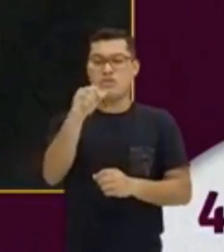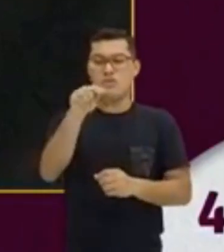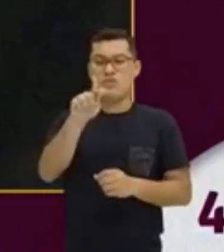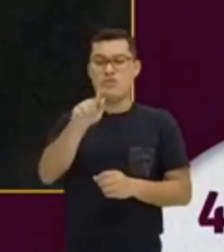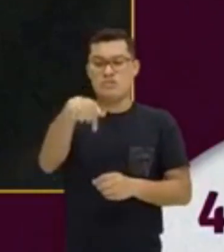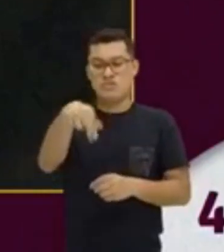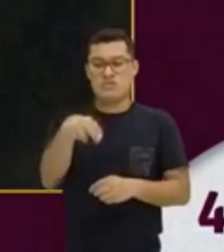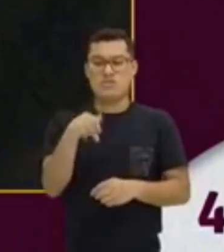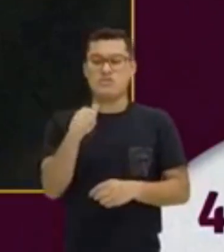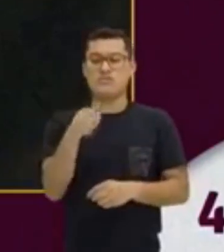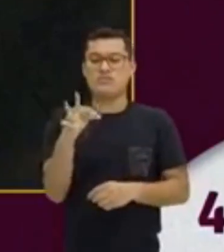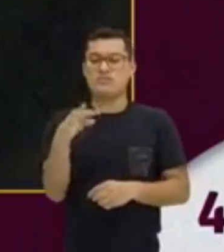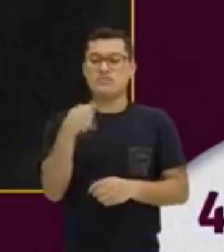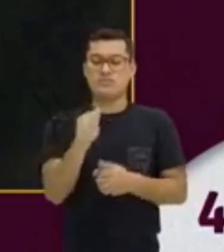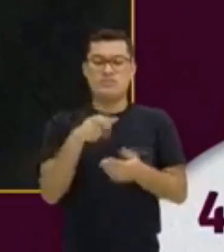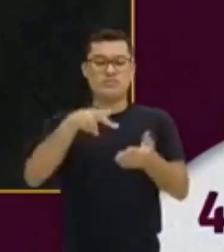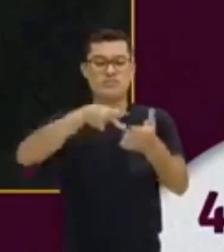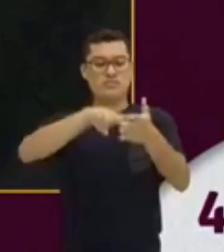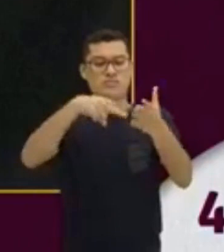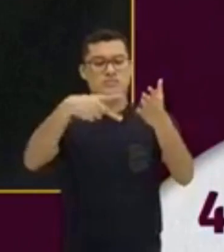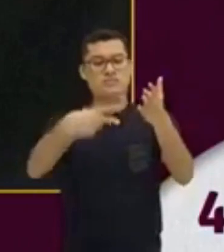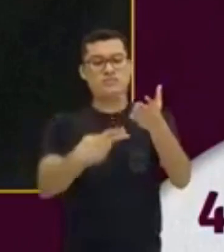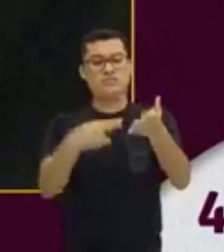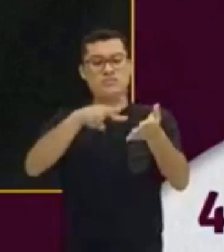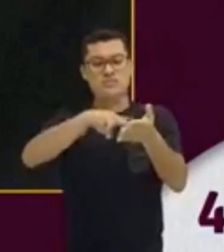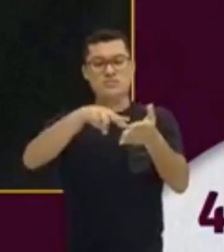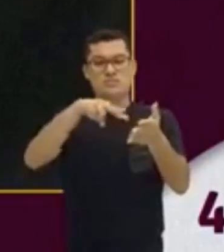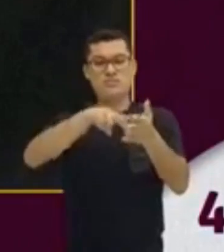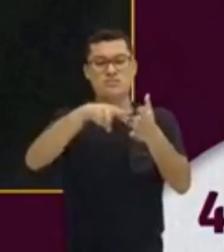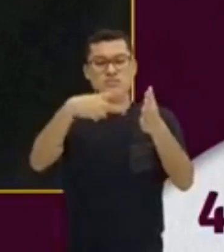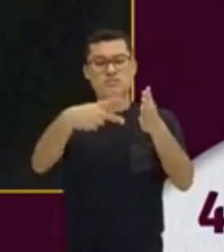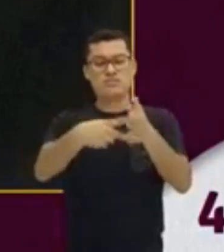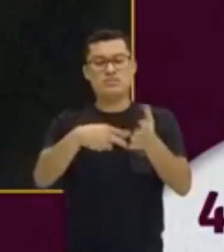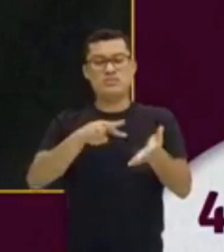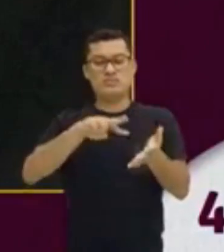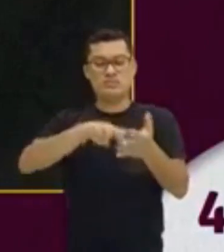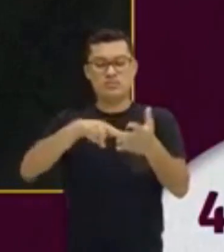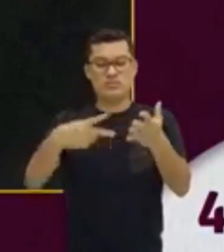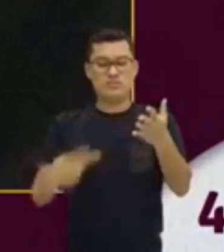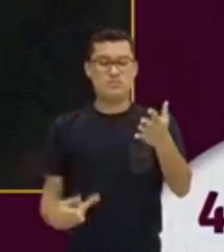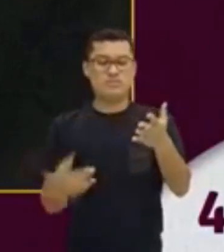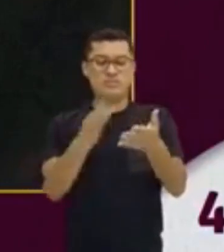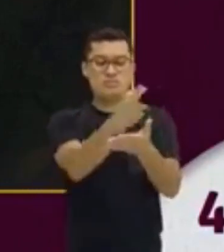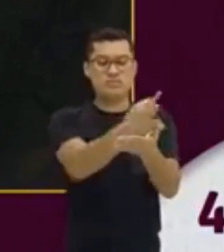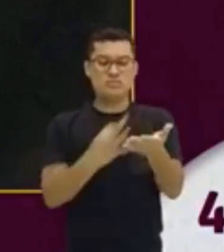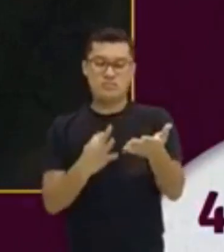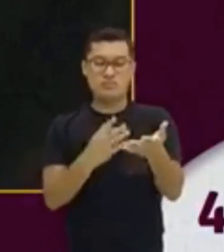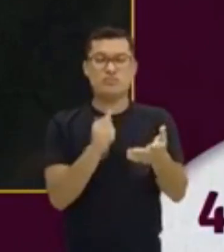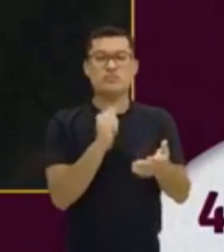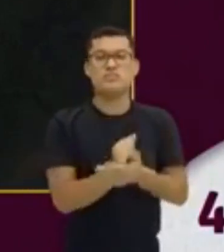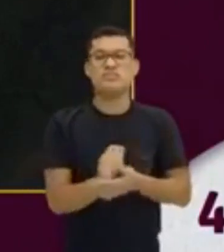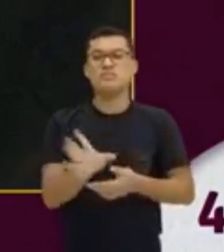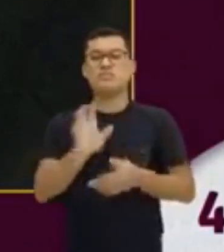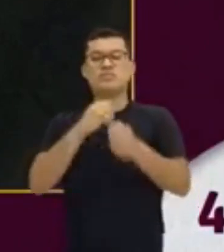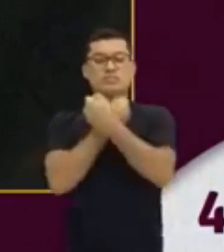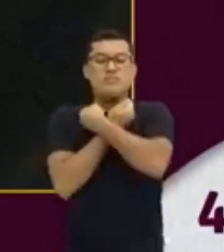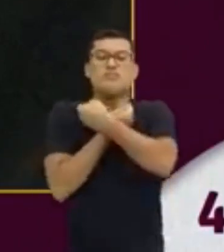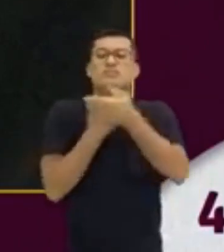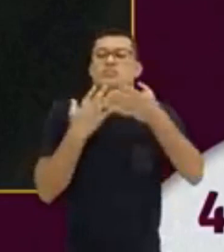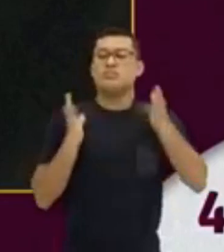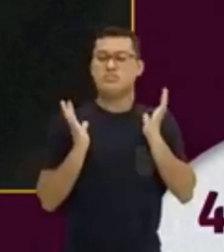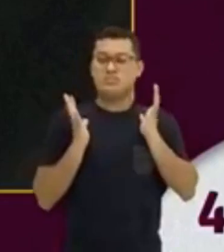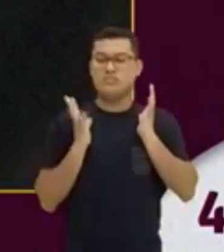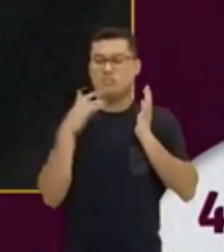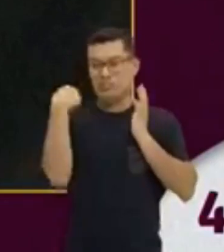texto. Então, essa palavra transparente é uma terceira informação do William Shakespeare. A